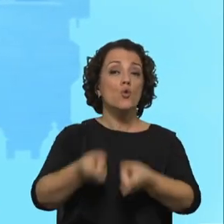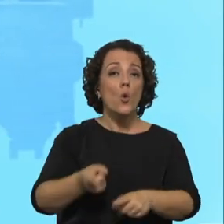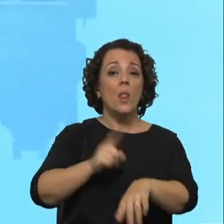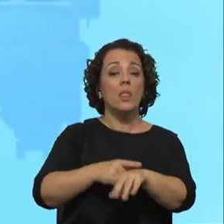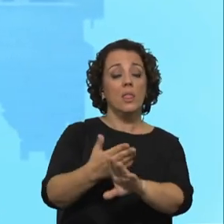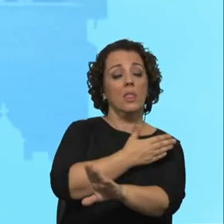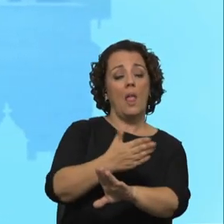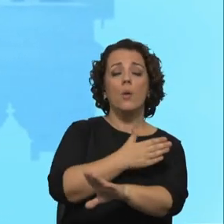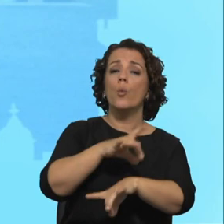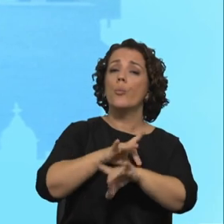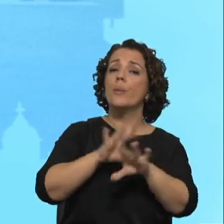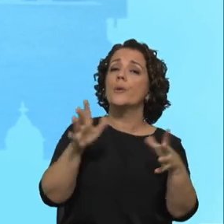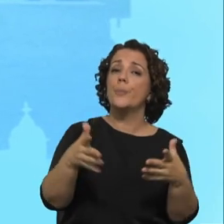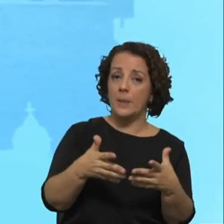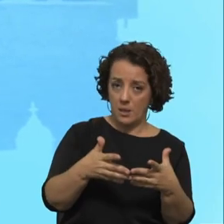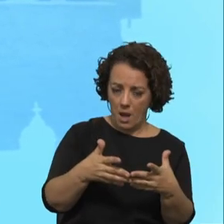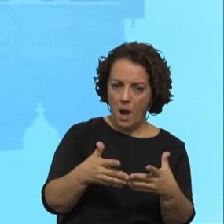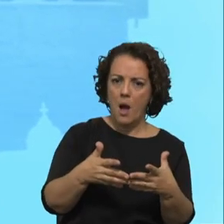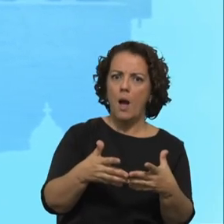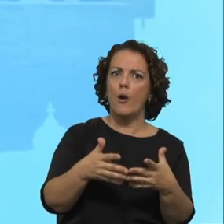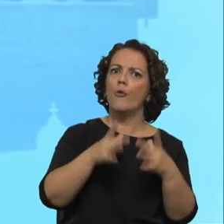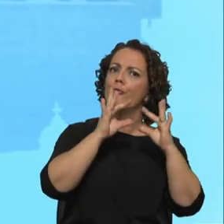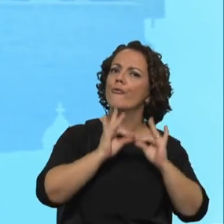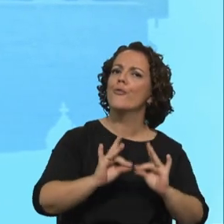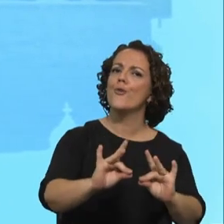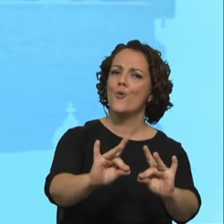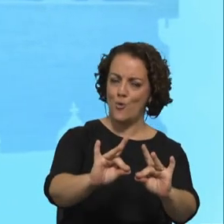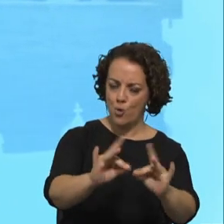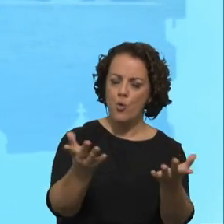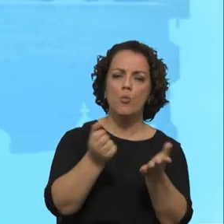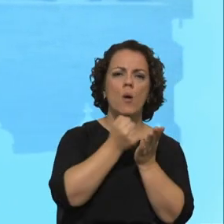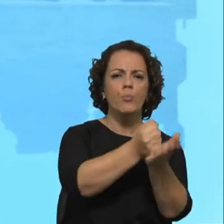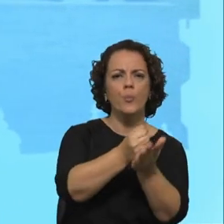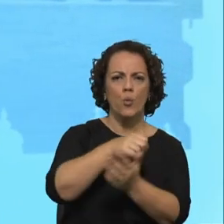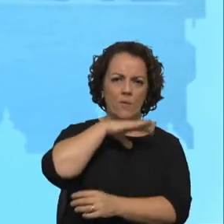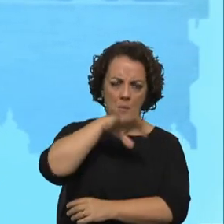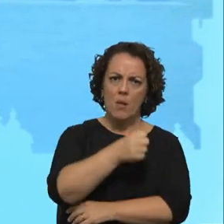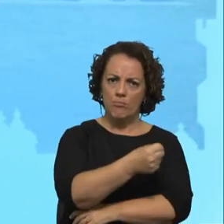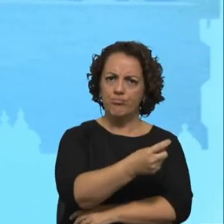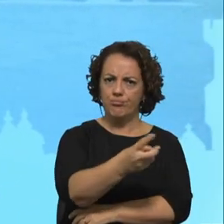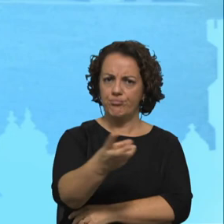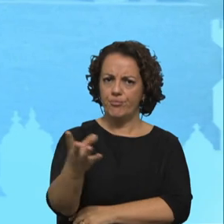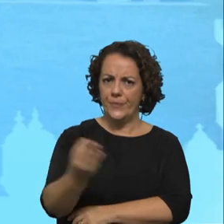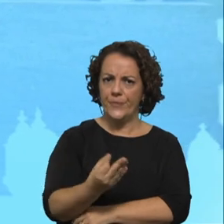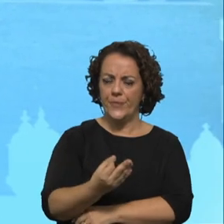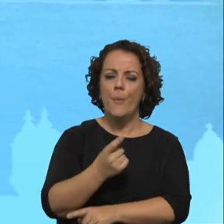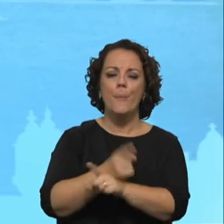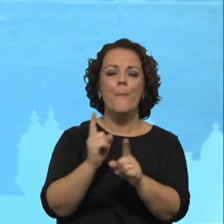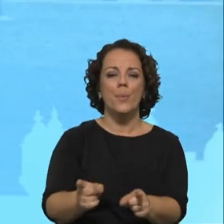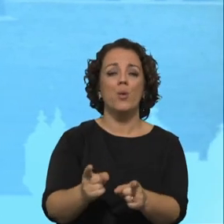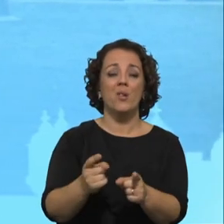da pandemia e tem-se prolongado no tempo com o apoio a muitas famílias, porque, efetivamente, há esta